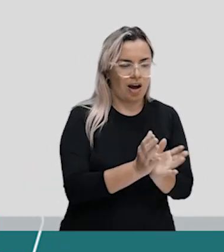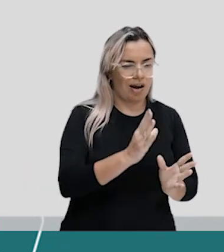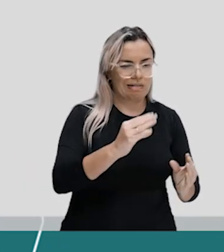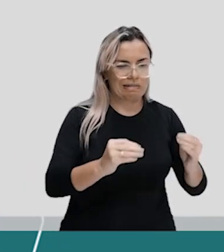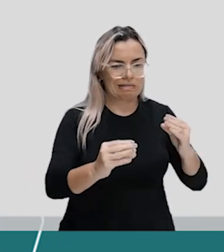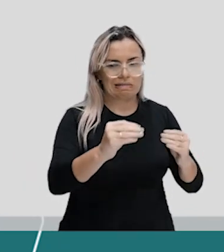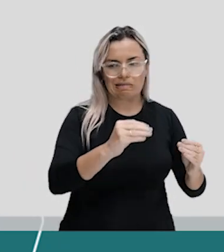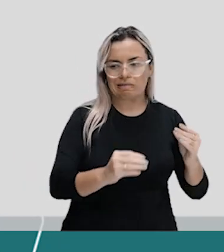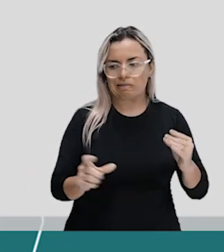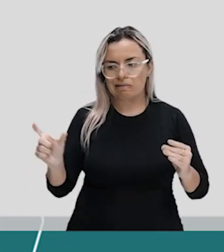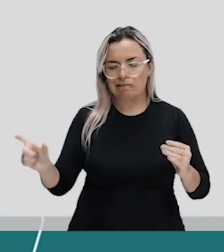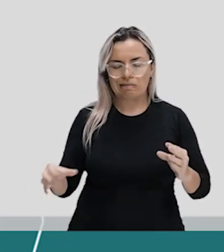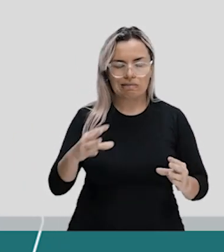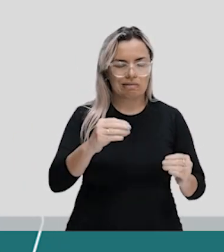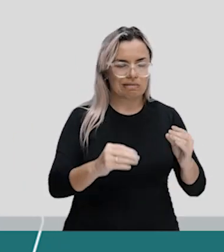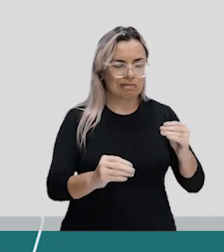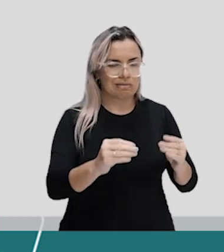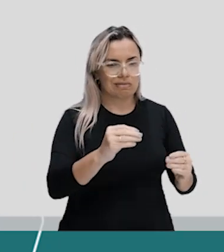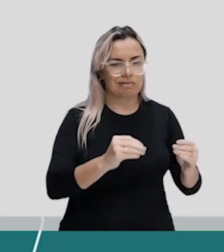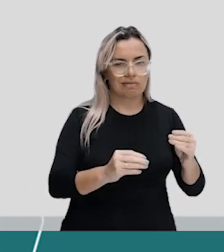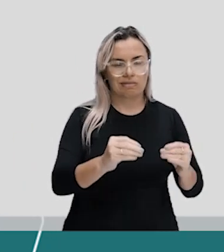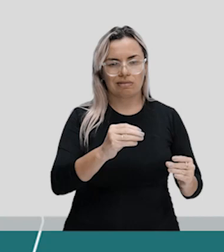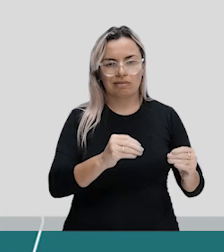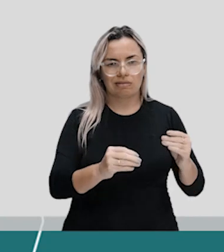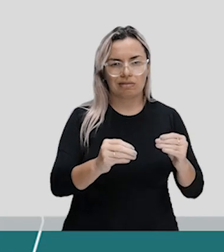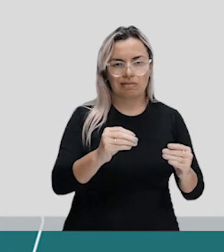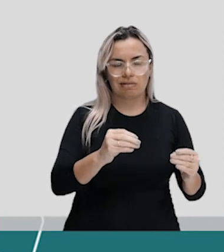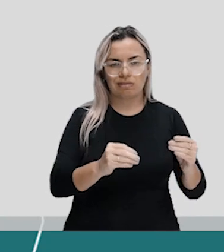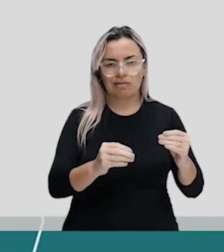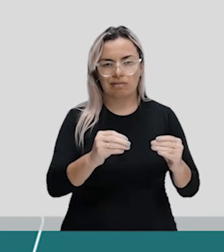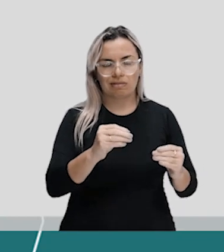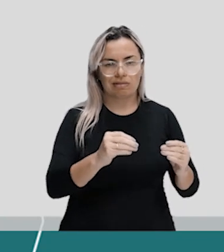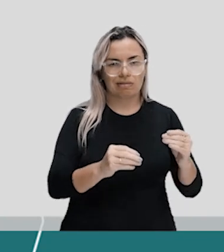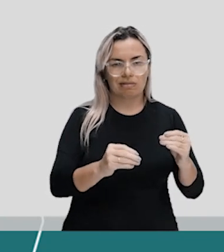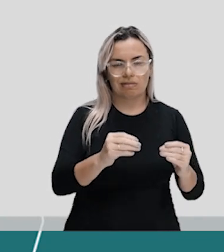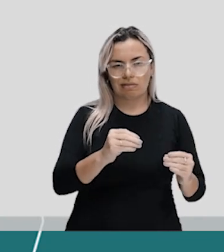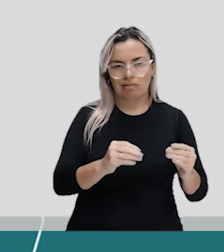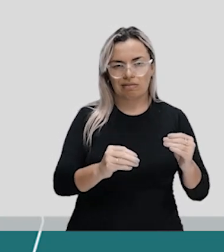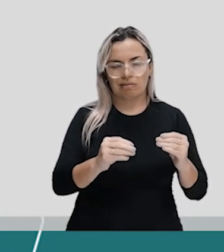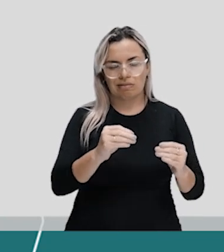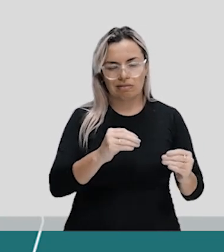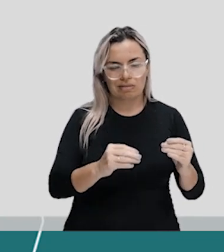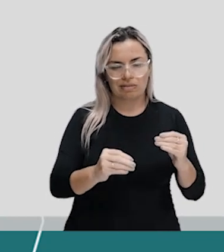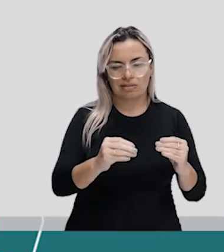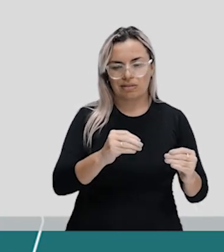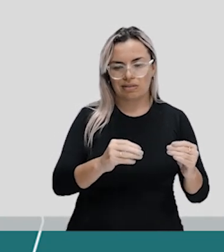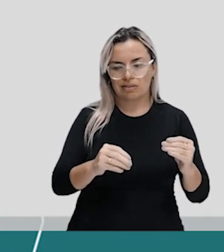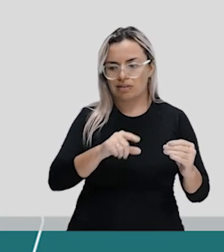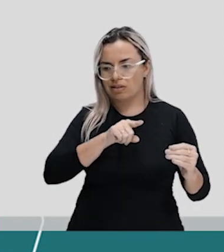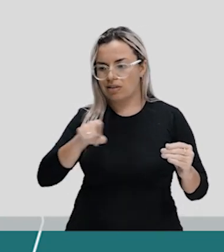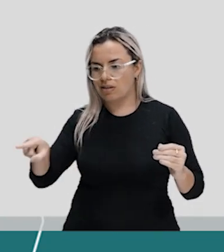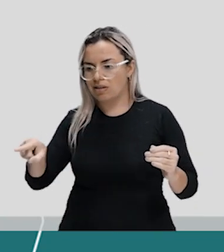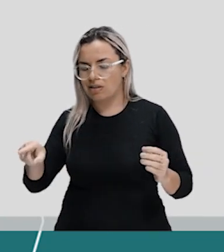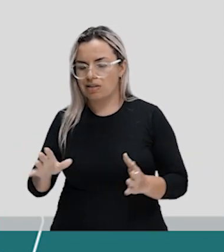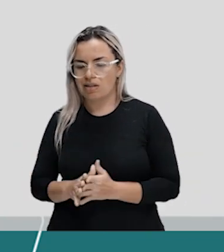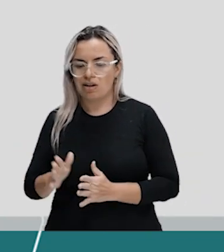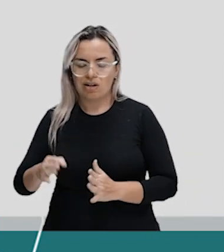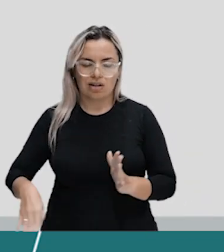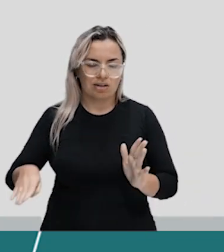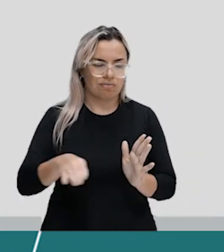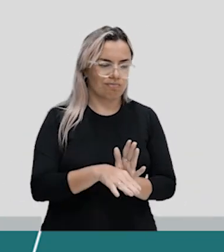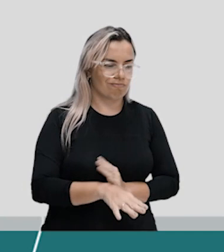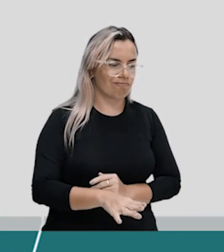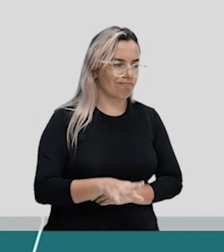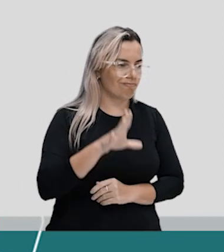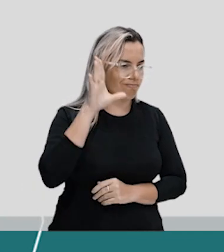falar de alguém da sua sala, algum coleguinha. Falar mal. E aí, de repente, esse colega chega e escuta. Então, é uma